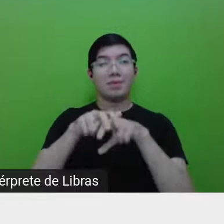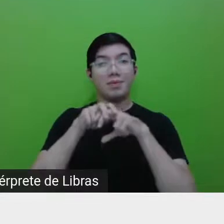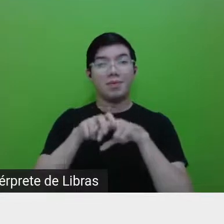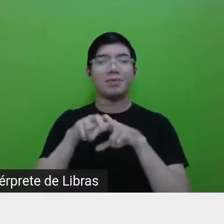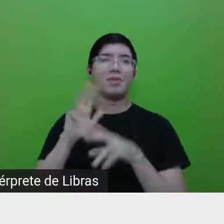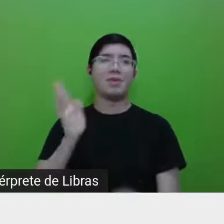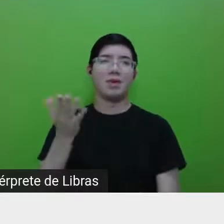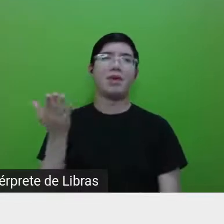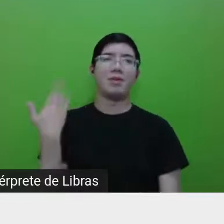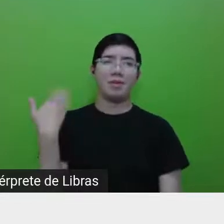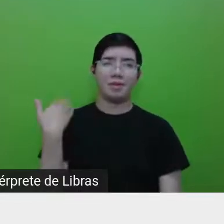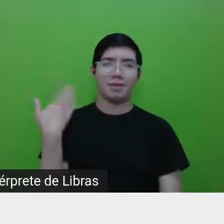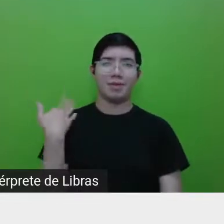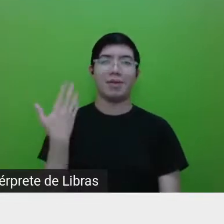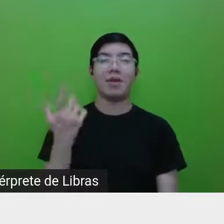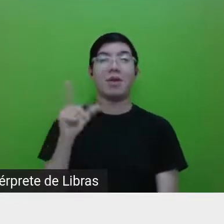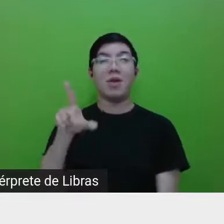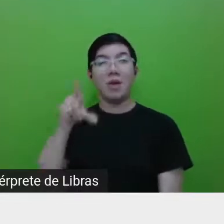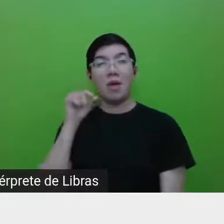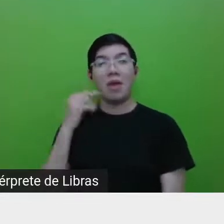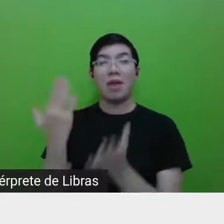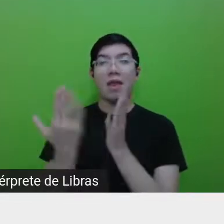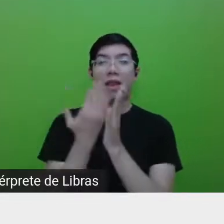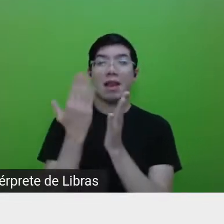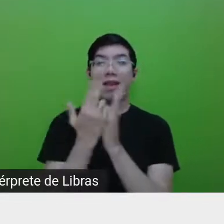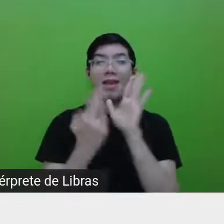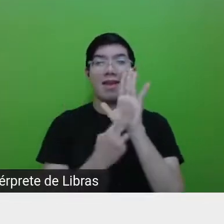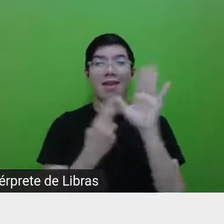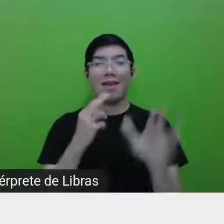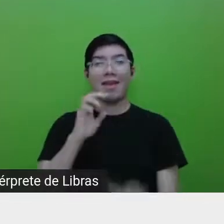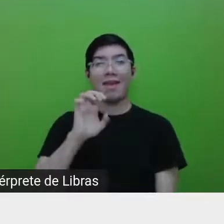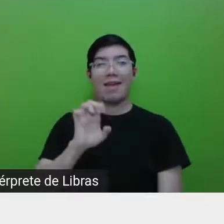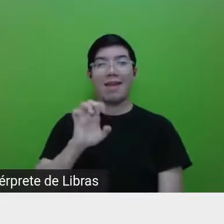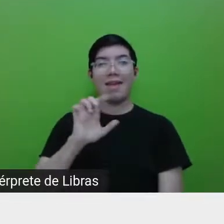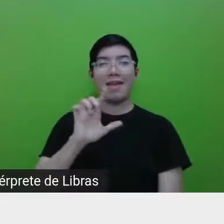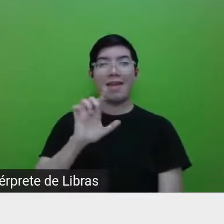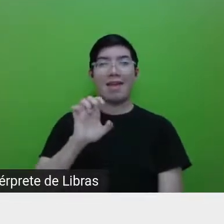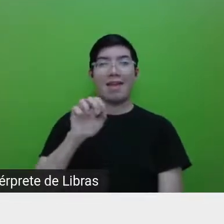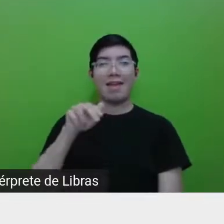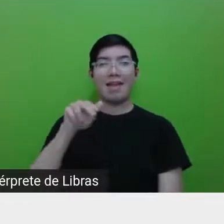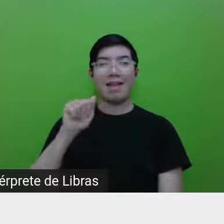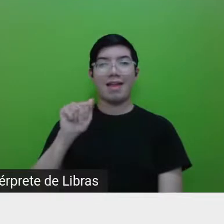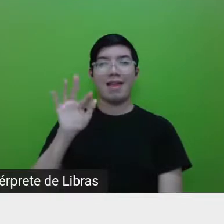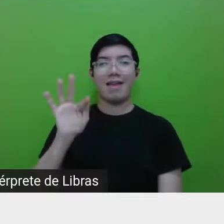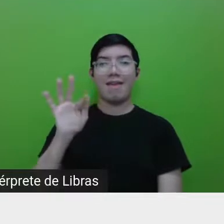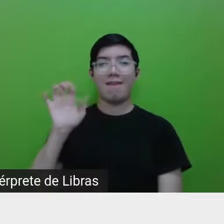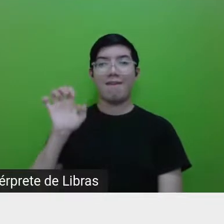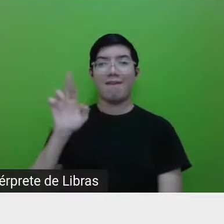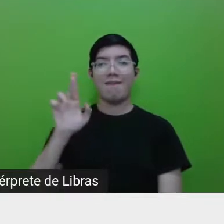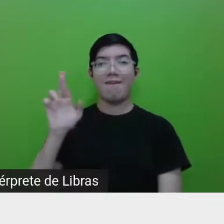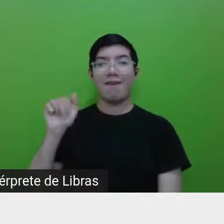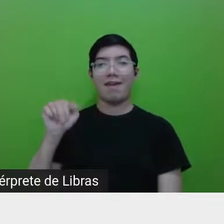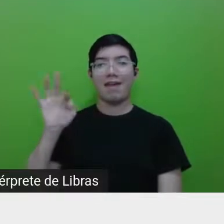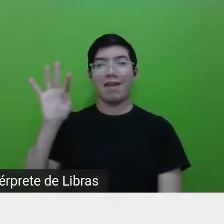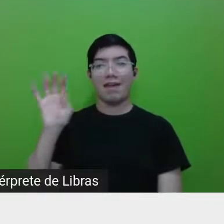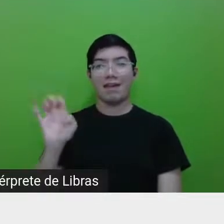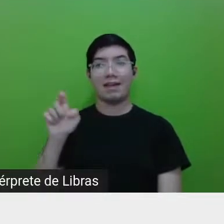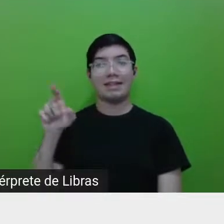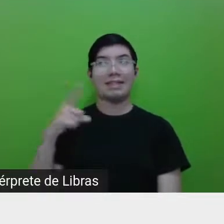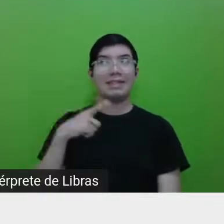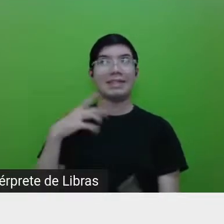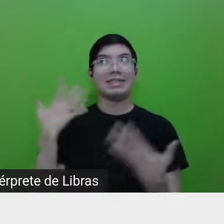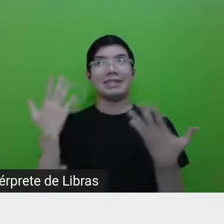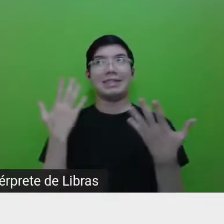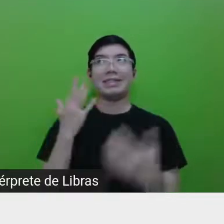algum livro da Helena Ferrante, essa autora misteriosa, ou pelo menos era misteriosa. E, com o